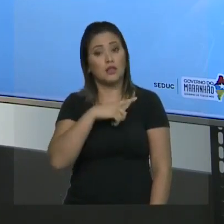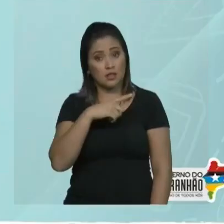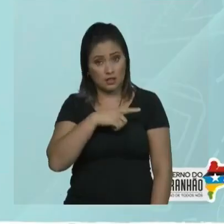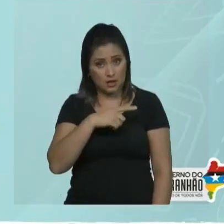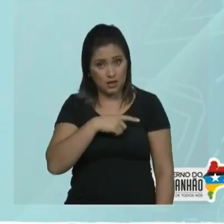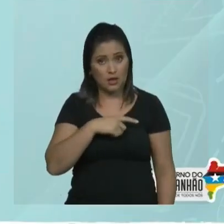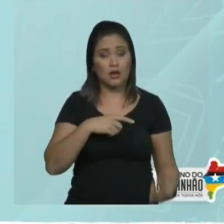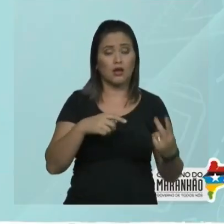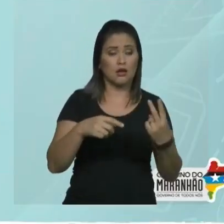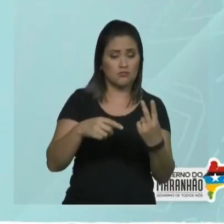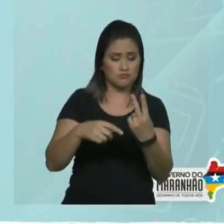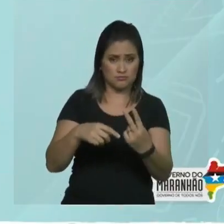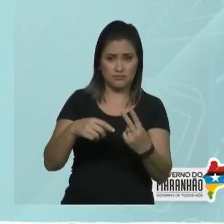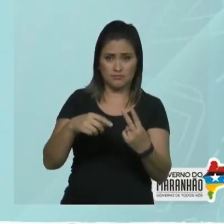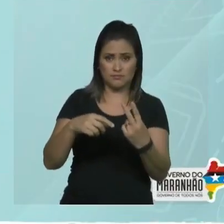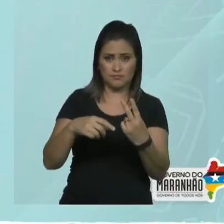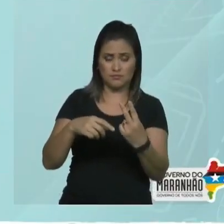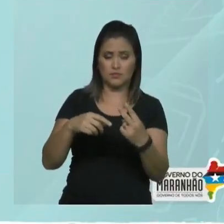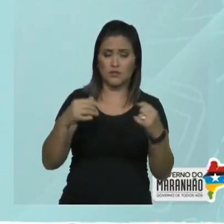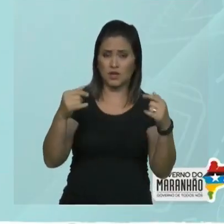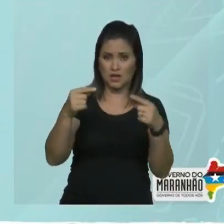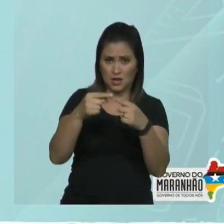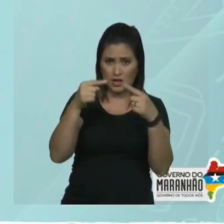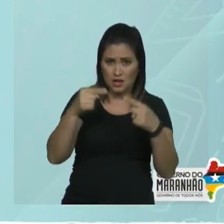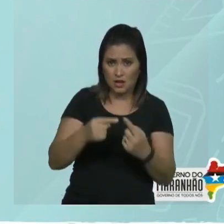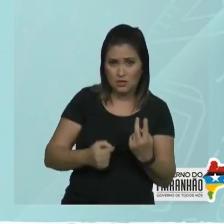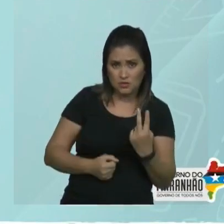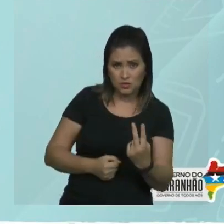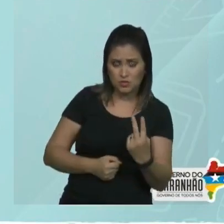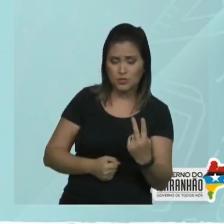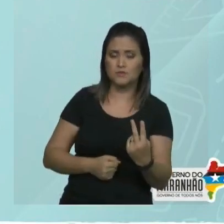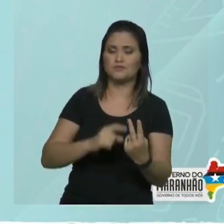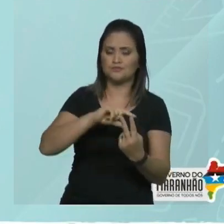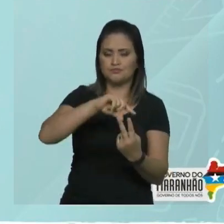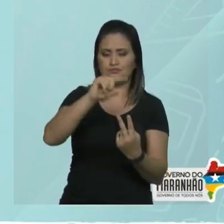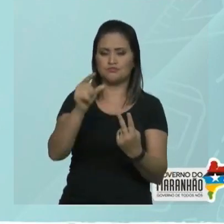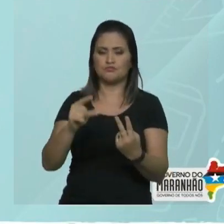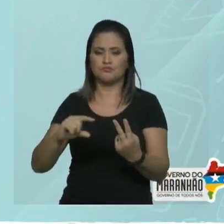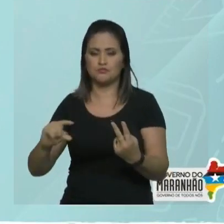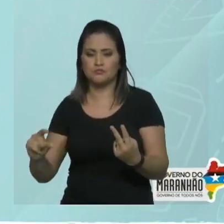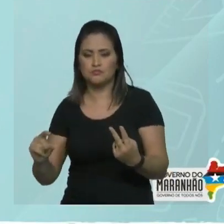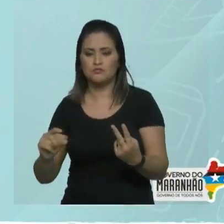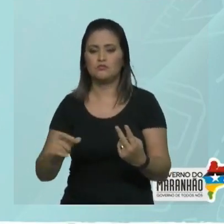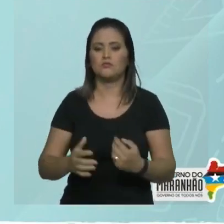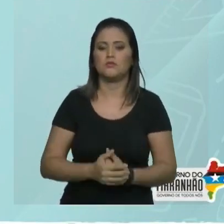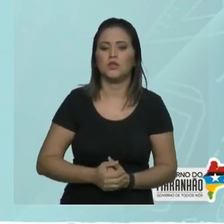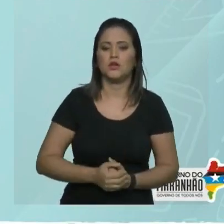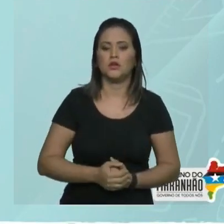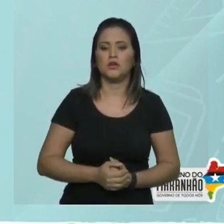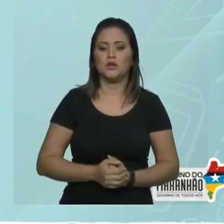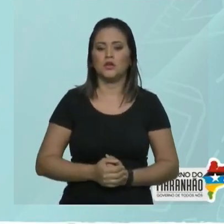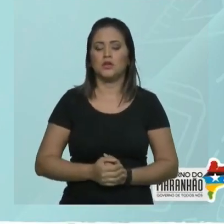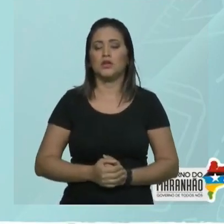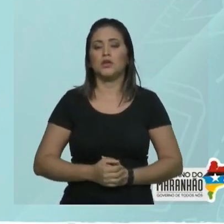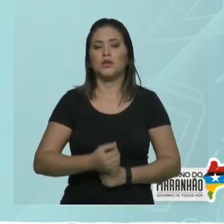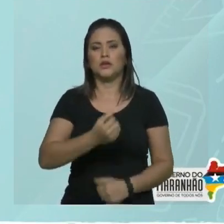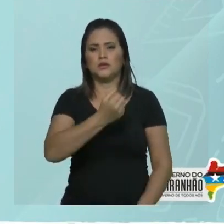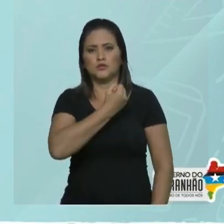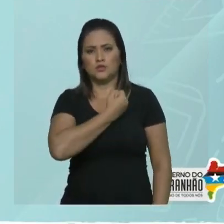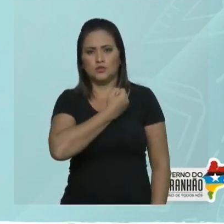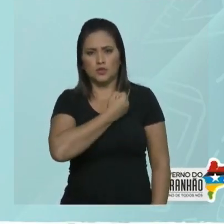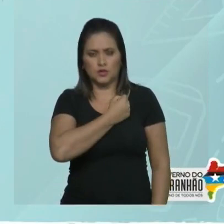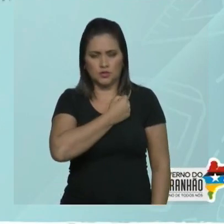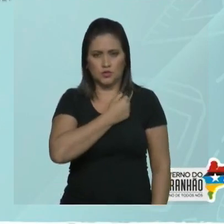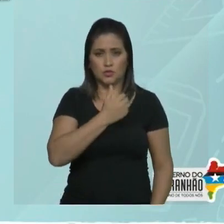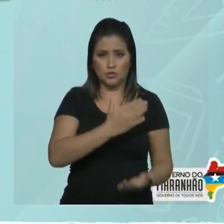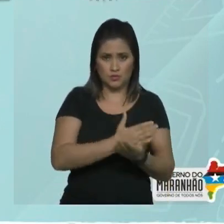Numerando. Aí está a localização dos radicais. Achei a cadeia principal na mesma hora, achei os radicais. Vamos numerar agora. A prioridade